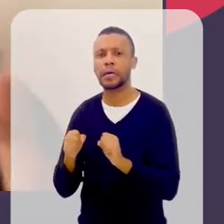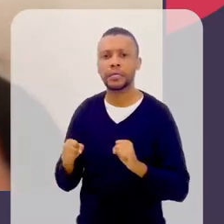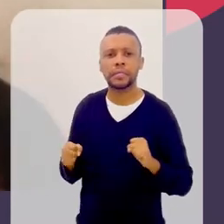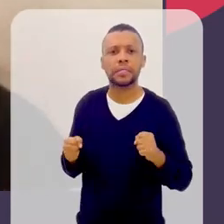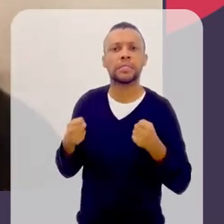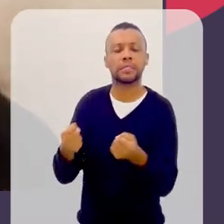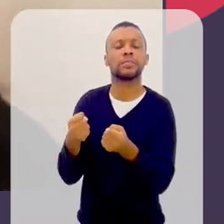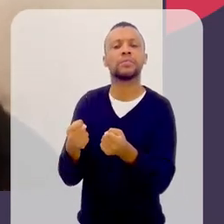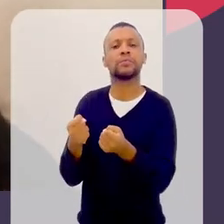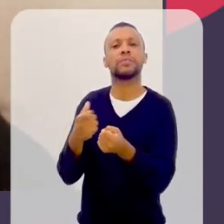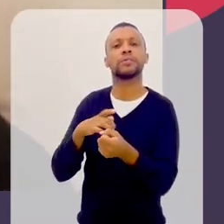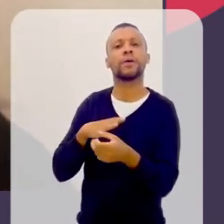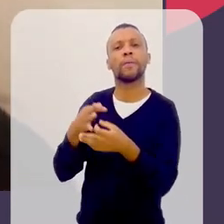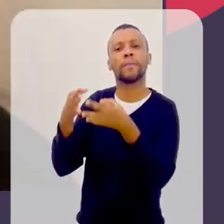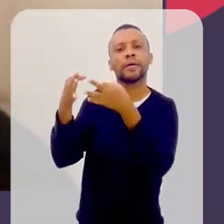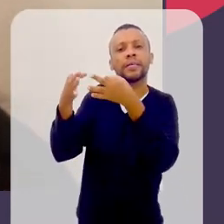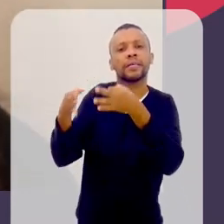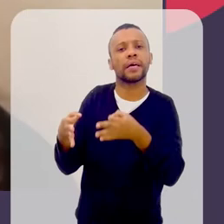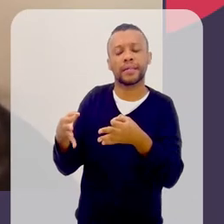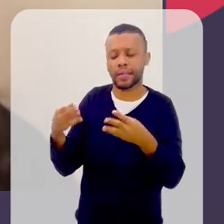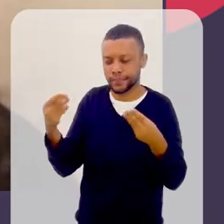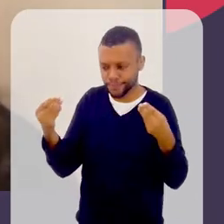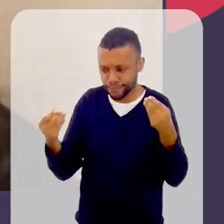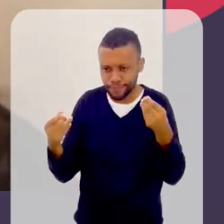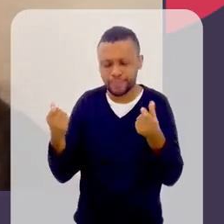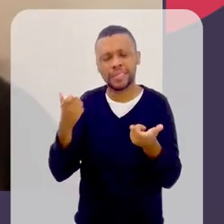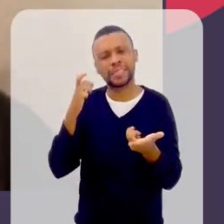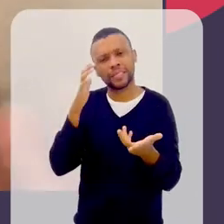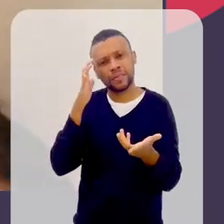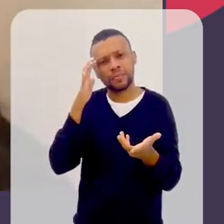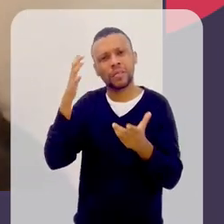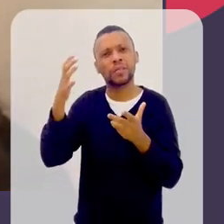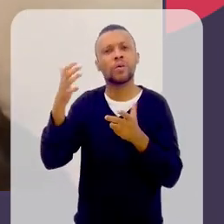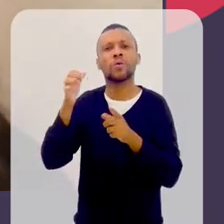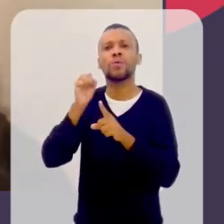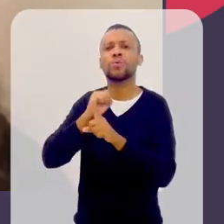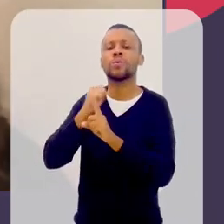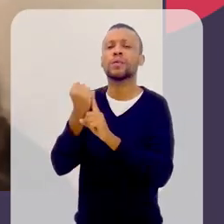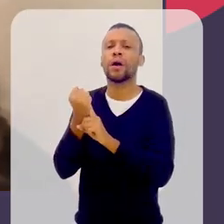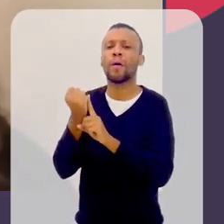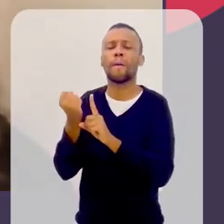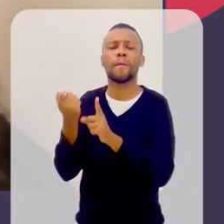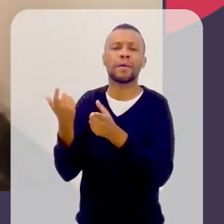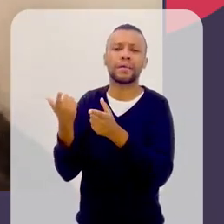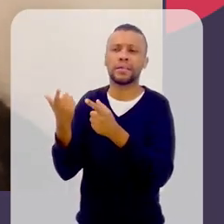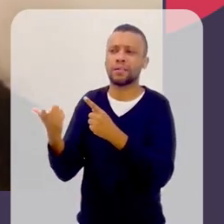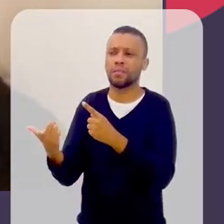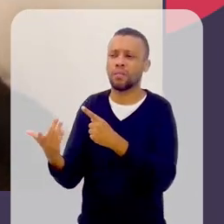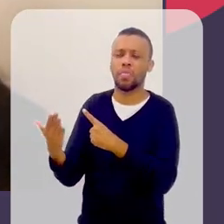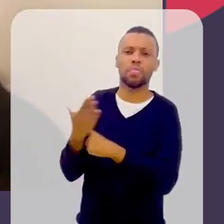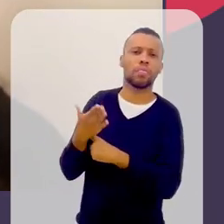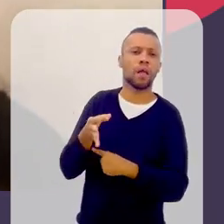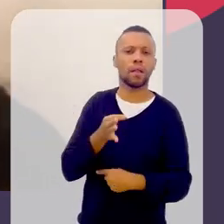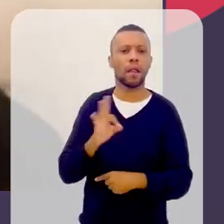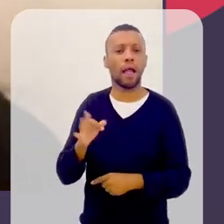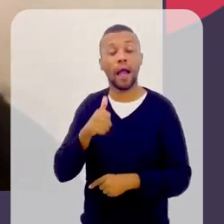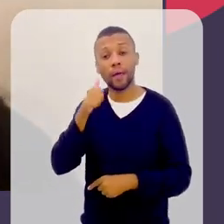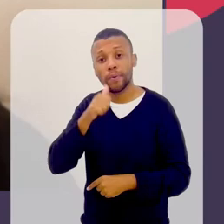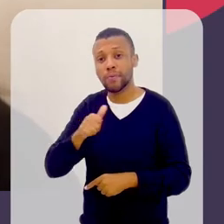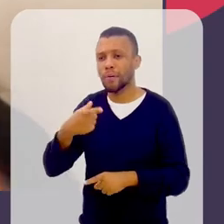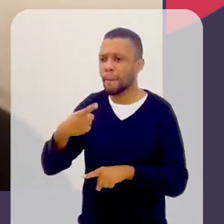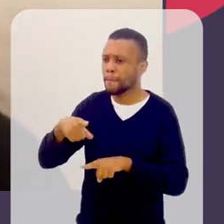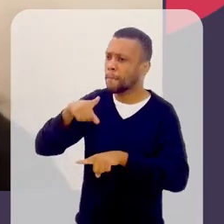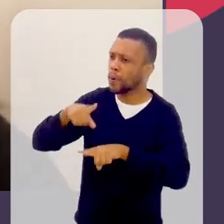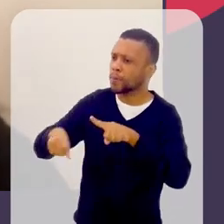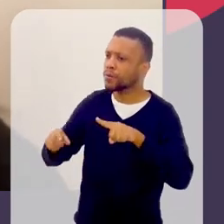Resistindo a uma certa situação social que não era favorável, né? As mulheres foram proibidas de